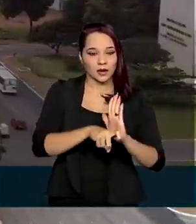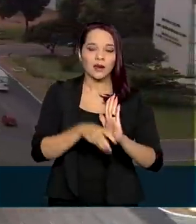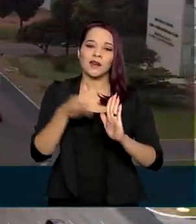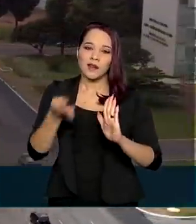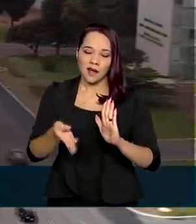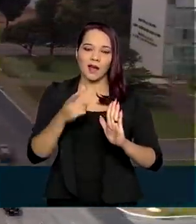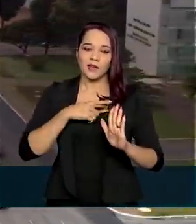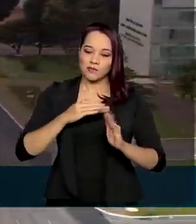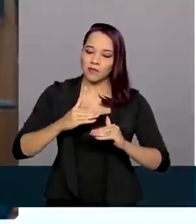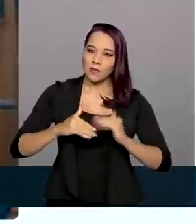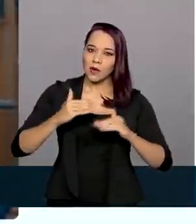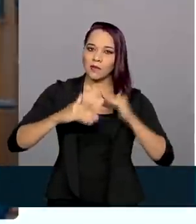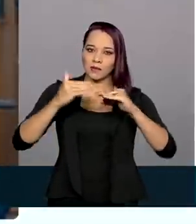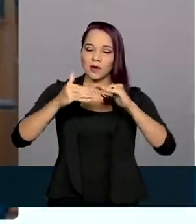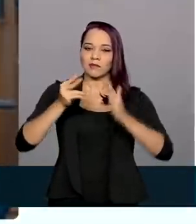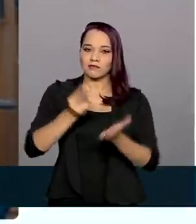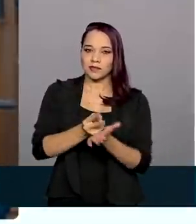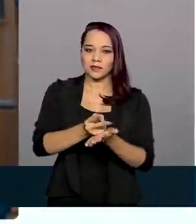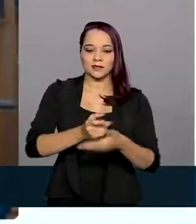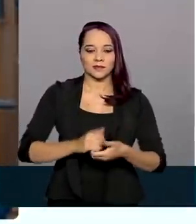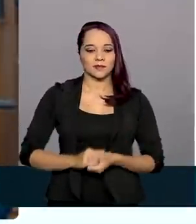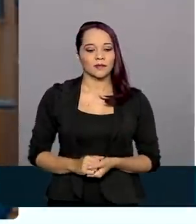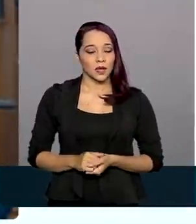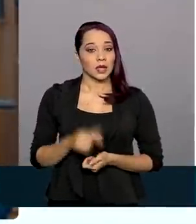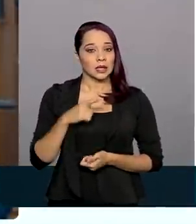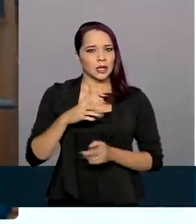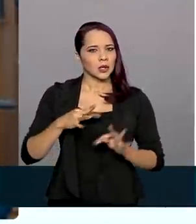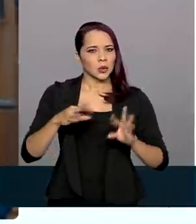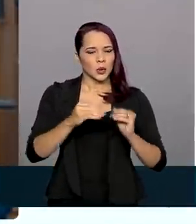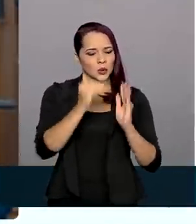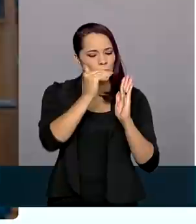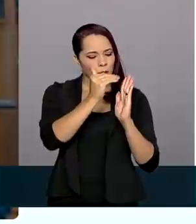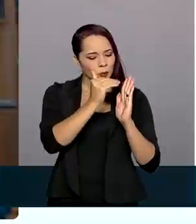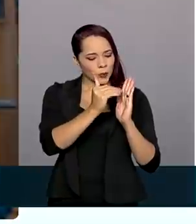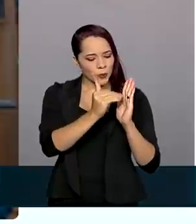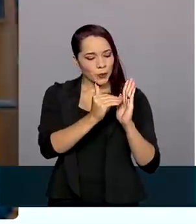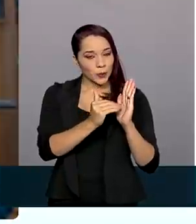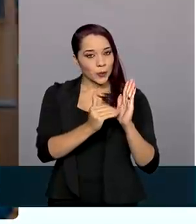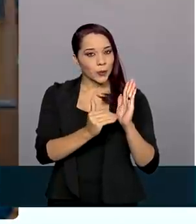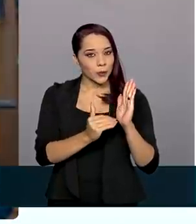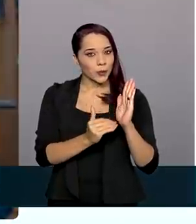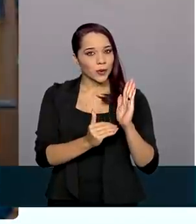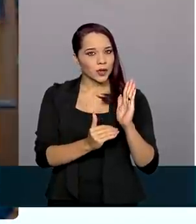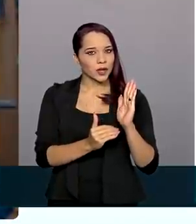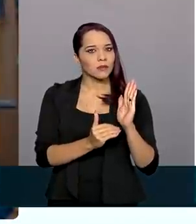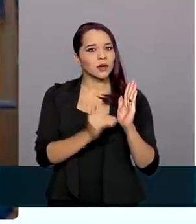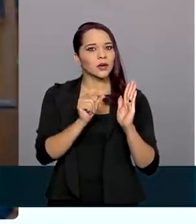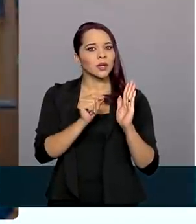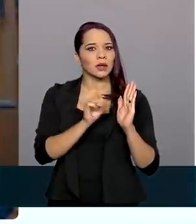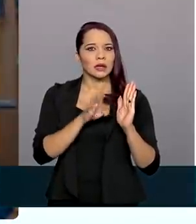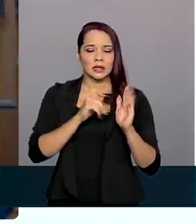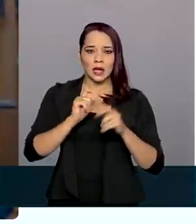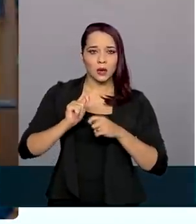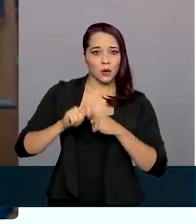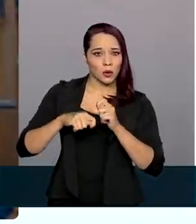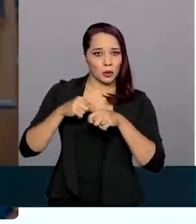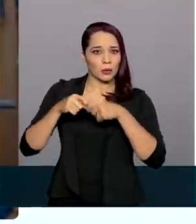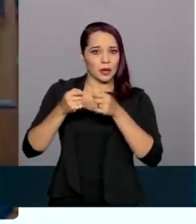consistente. Tem toda uma agenda de destravar